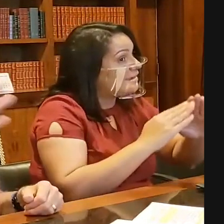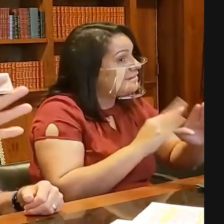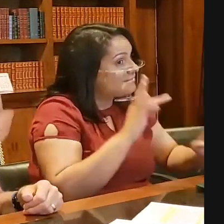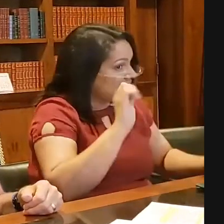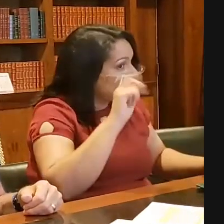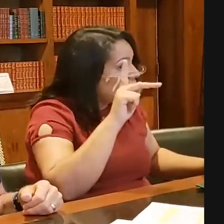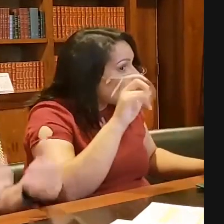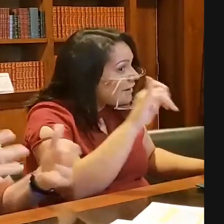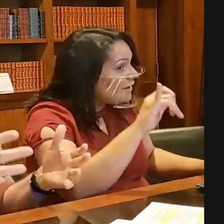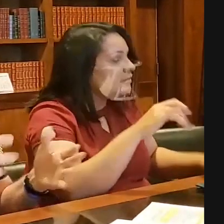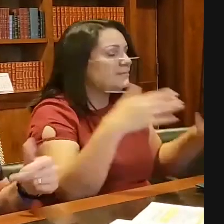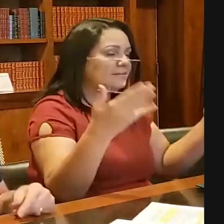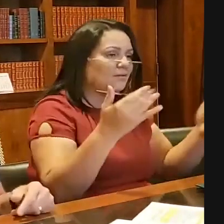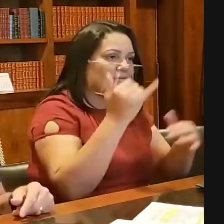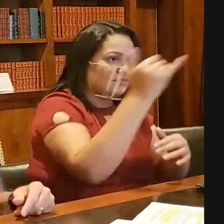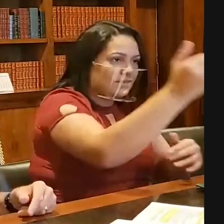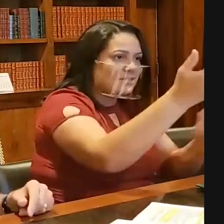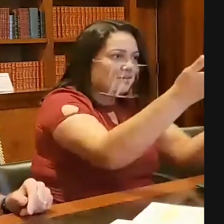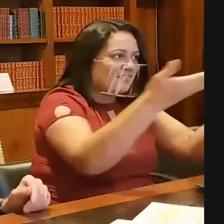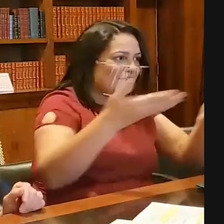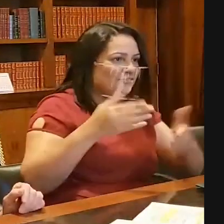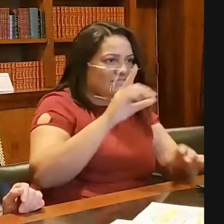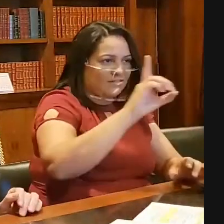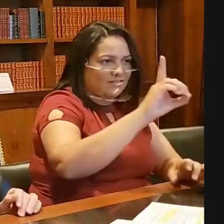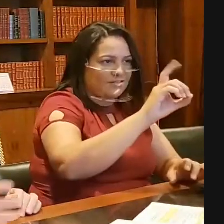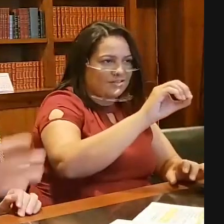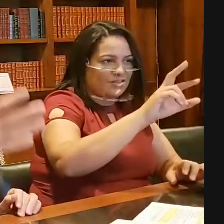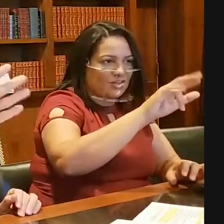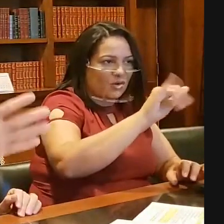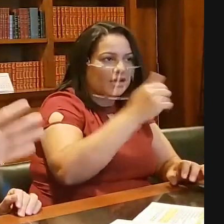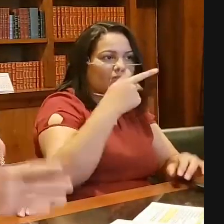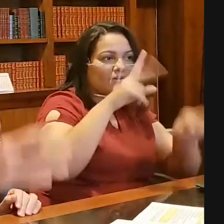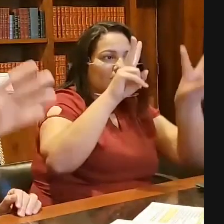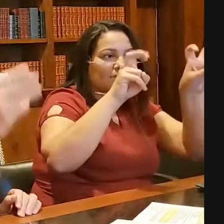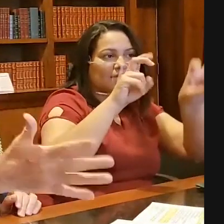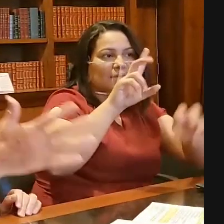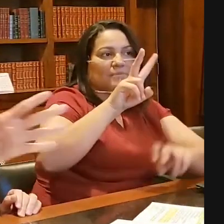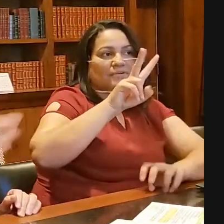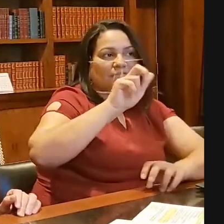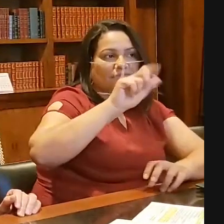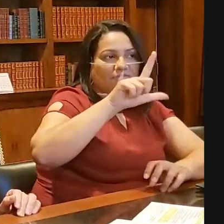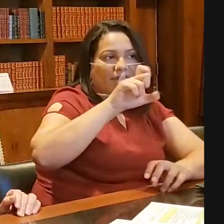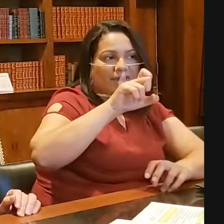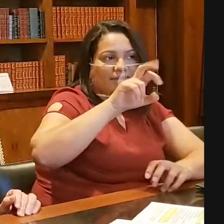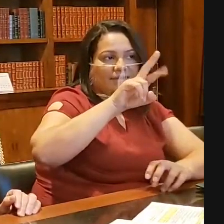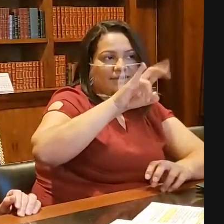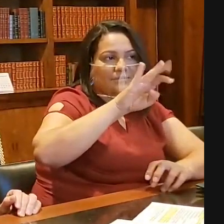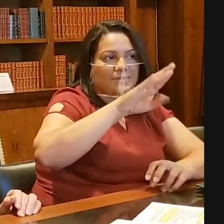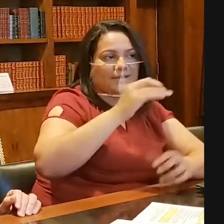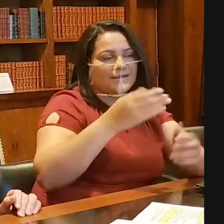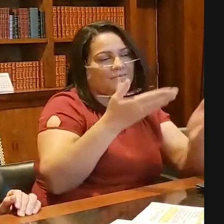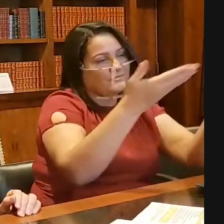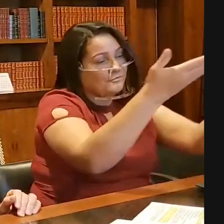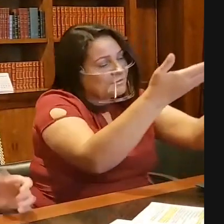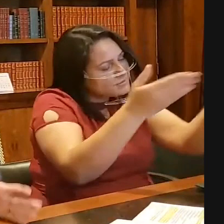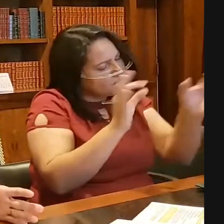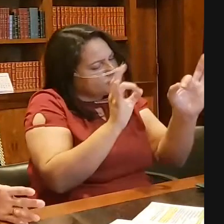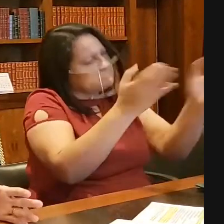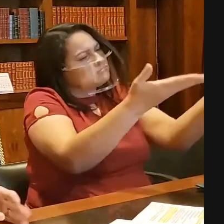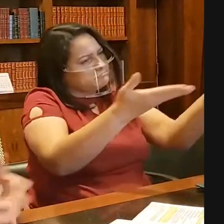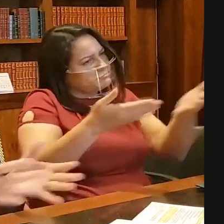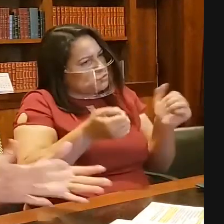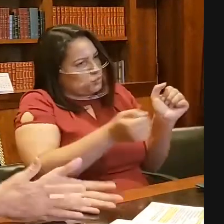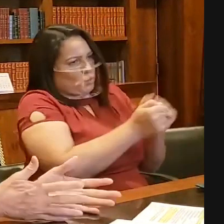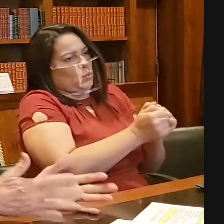Então, prezado João Dória, respeitosamente, quando eu for do Bardo Ribeiro, a vossa excelência está convidada aí comigo nesses locais.